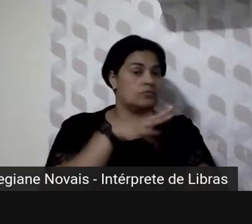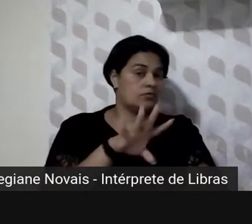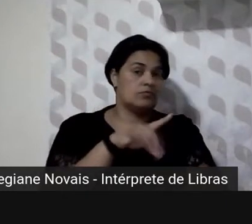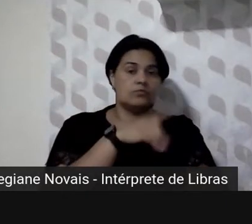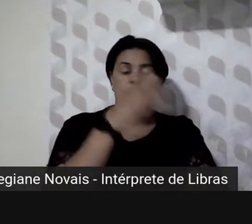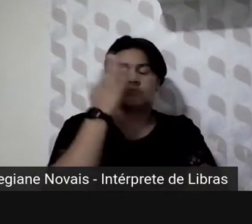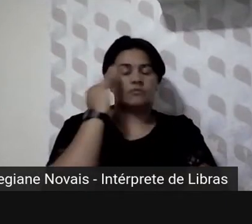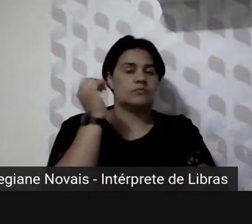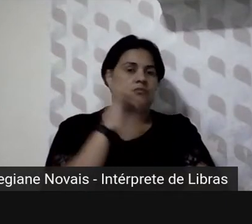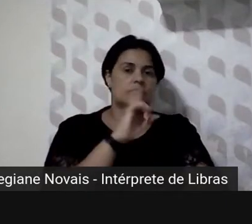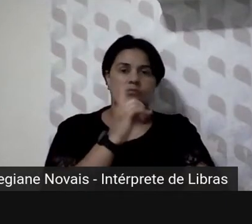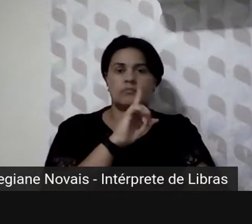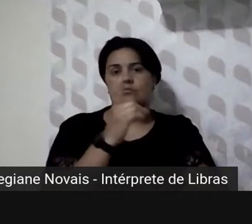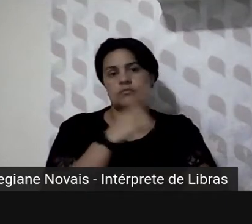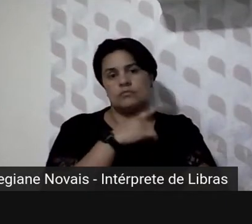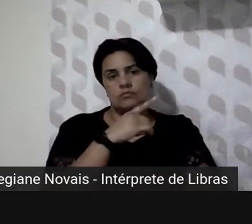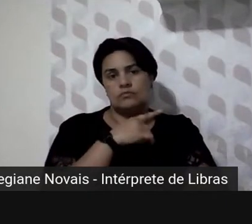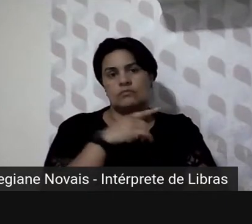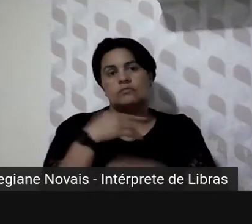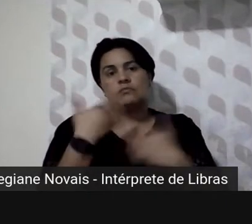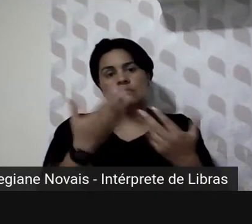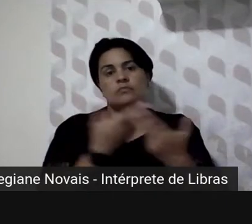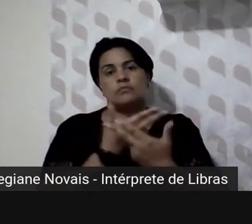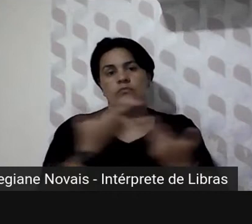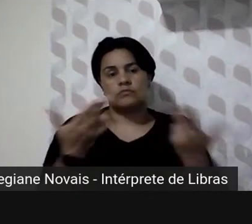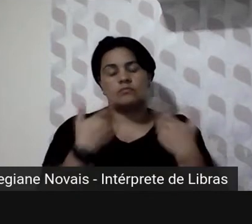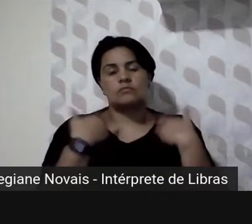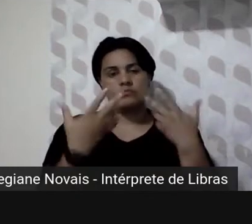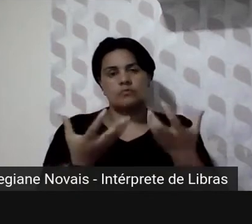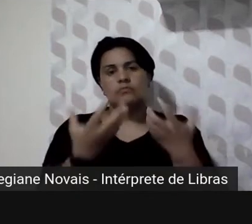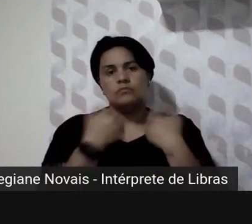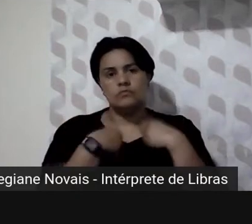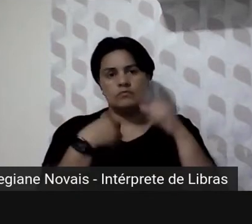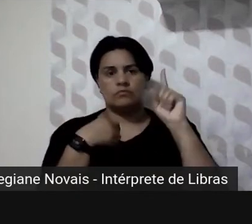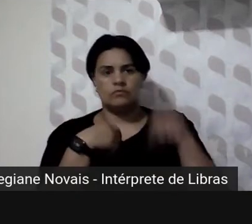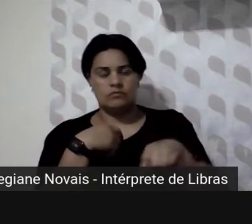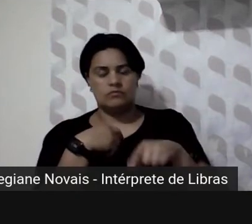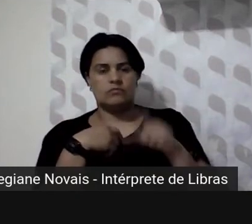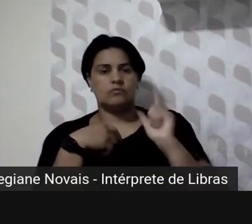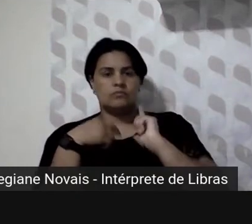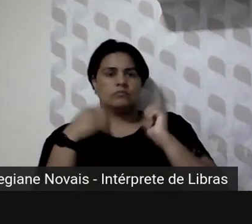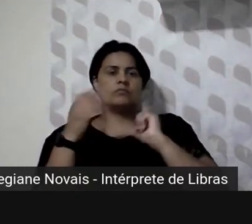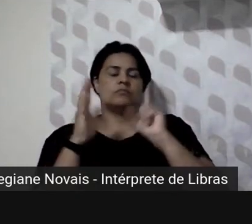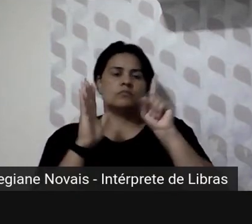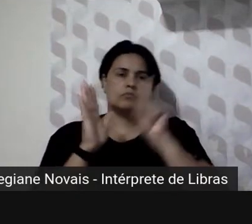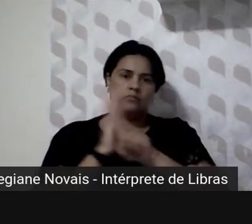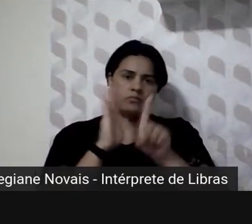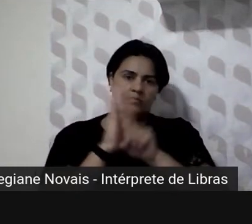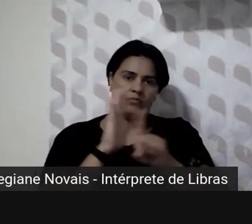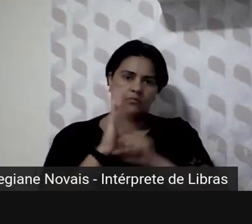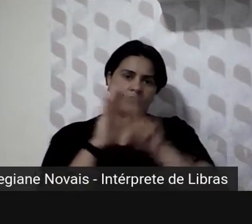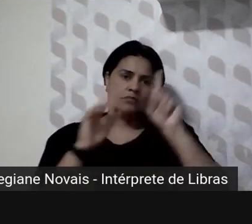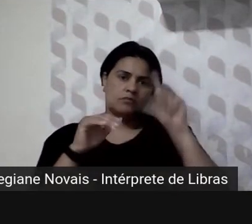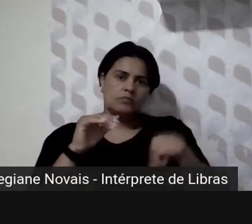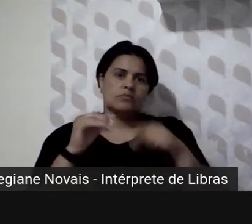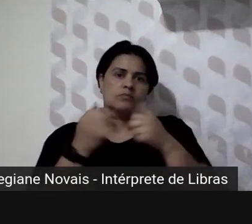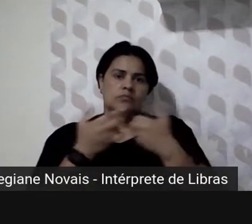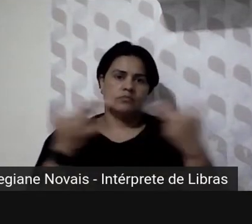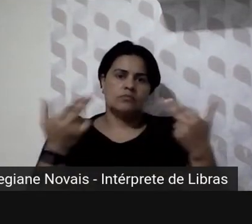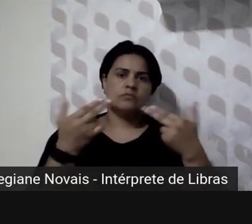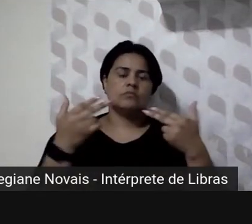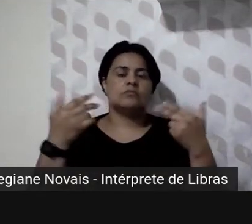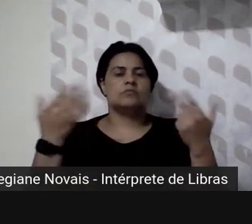acervo e os relatos que eu recebo recebi na época que estava a frente de serviço de pesquisa era desclamações de prazer de